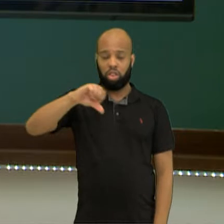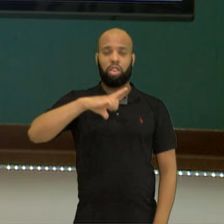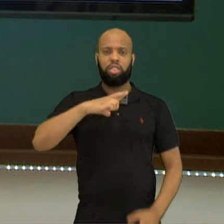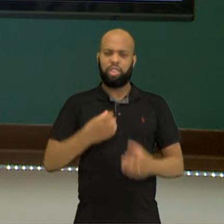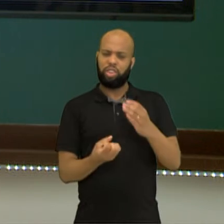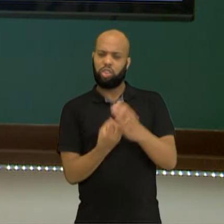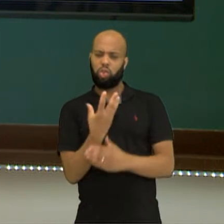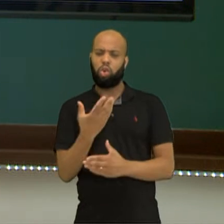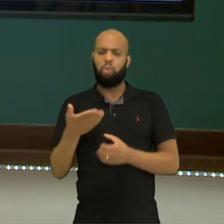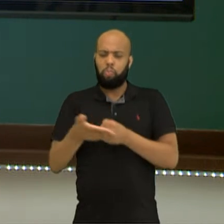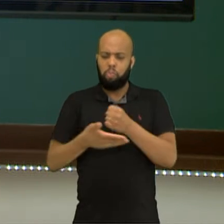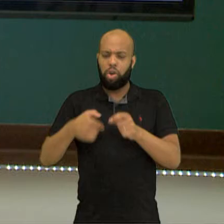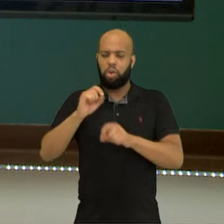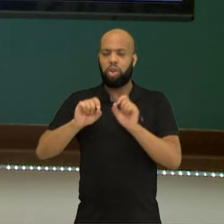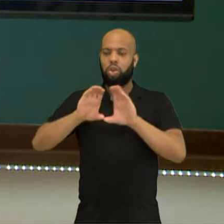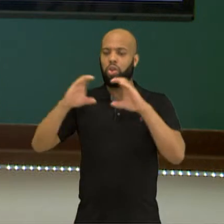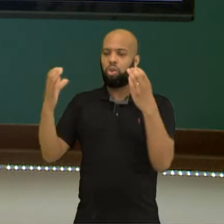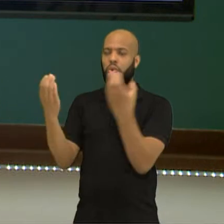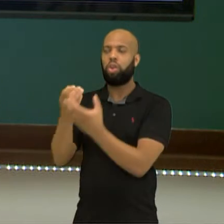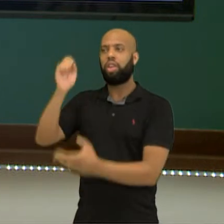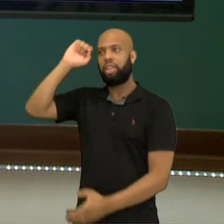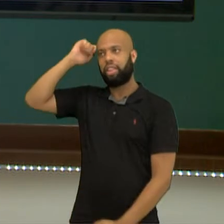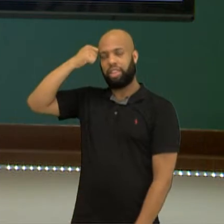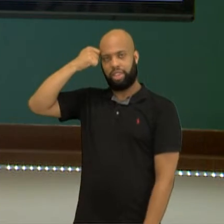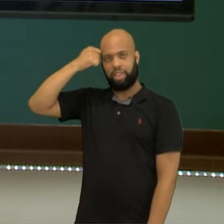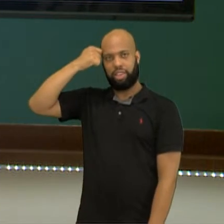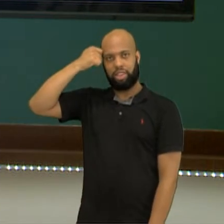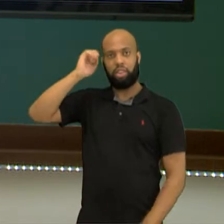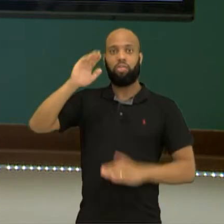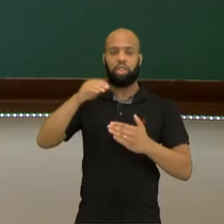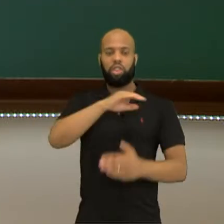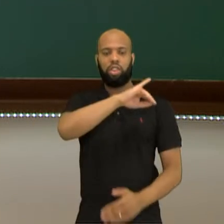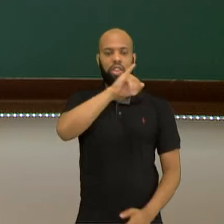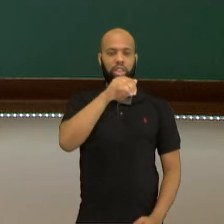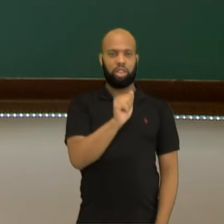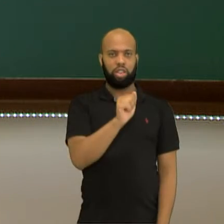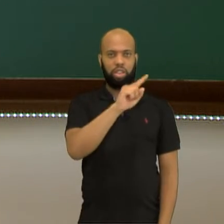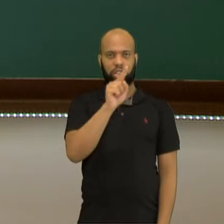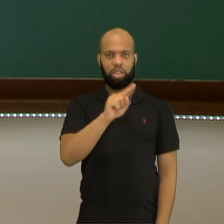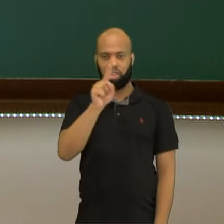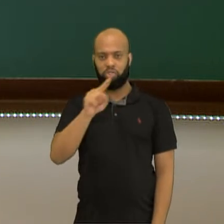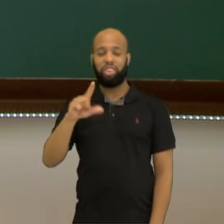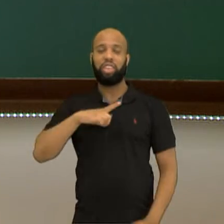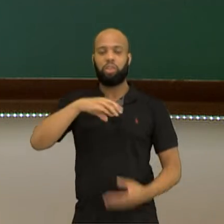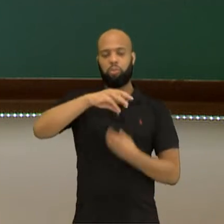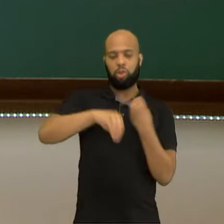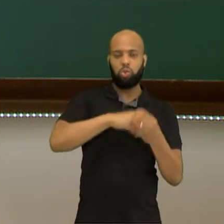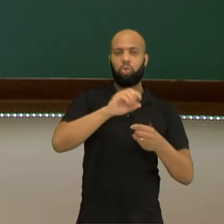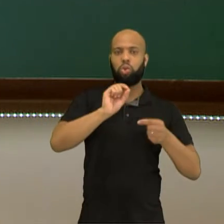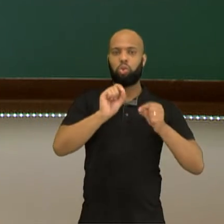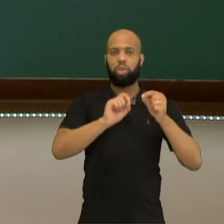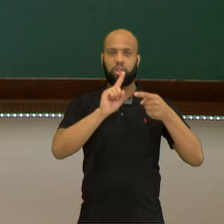popular das comunidades negras. O jazz é a mistura do soul, do